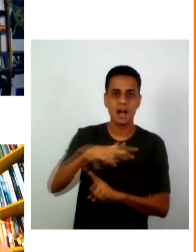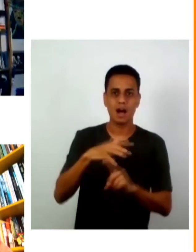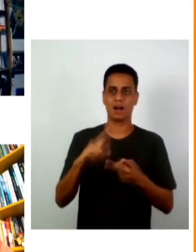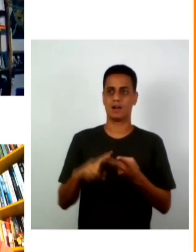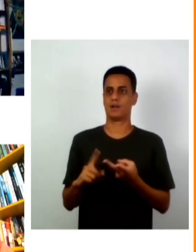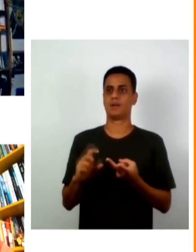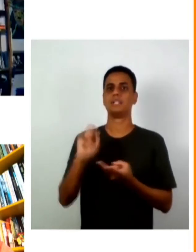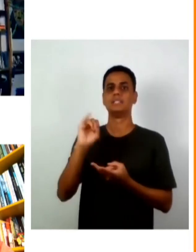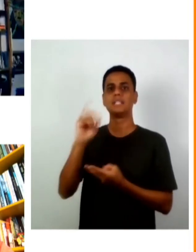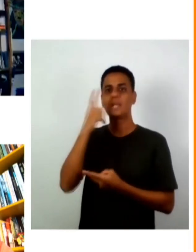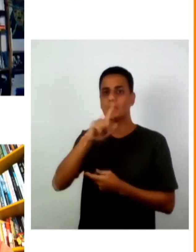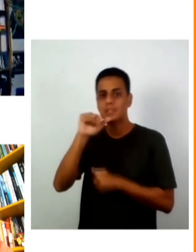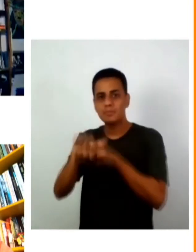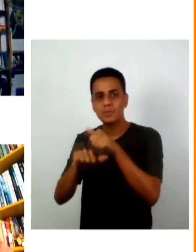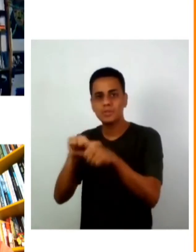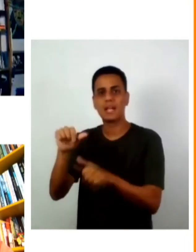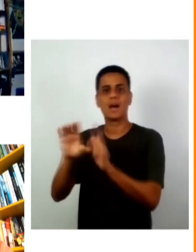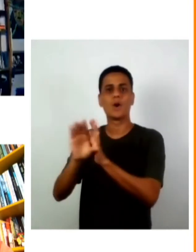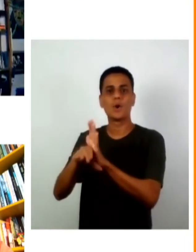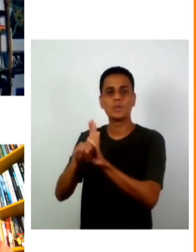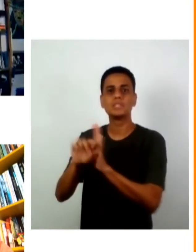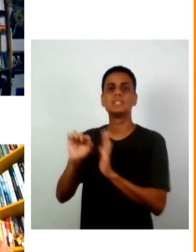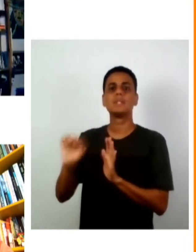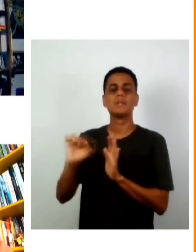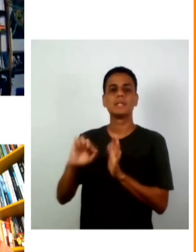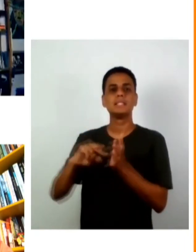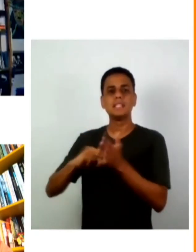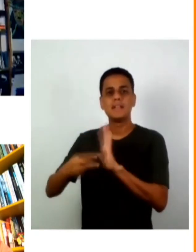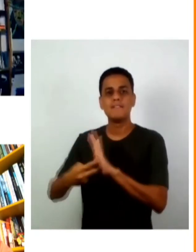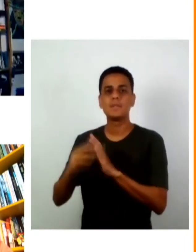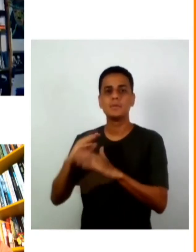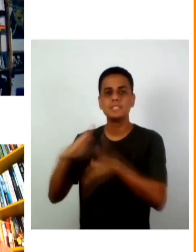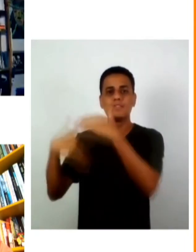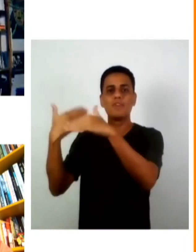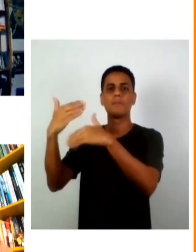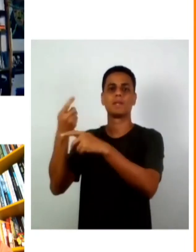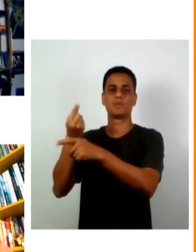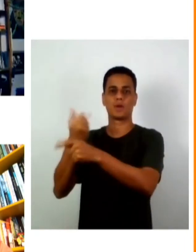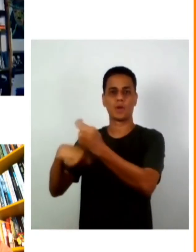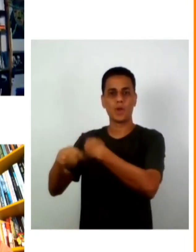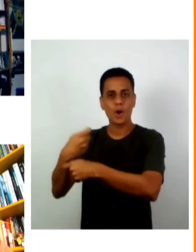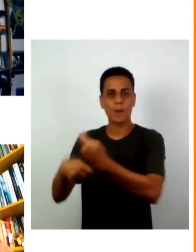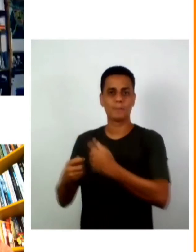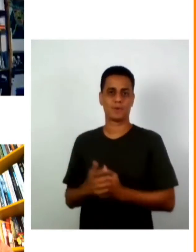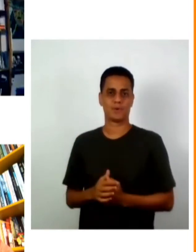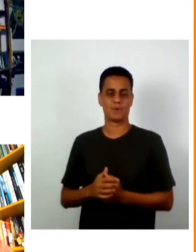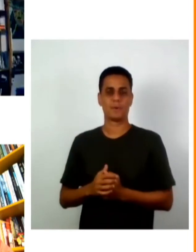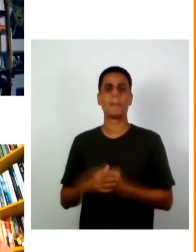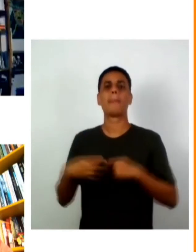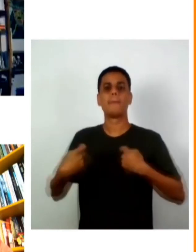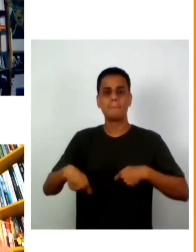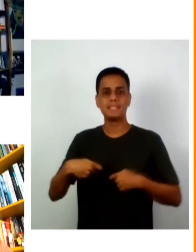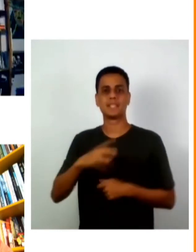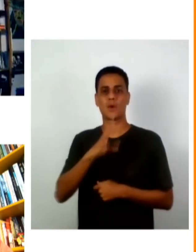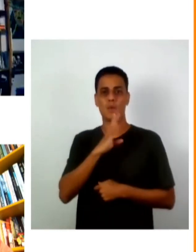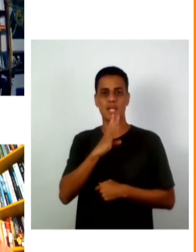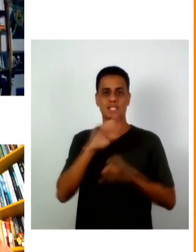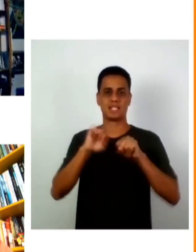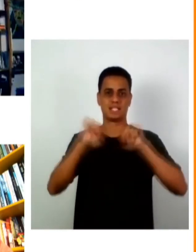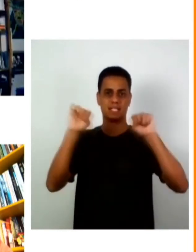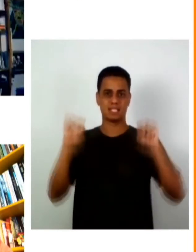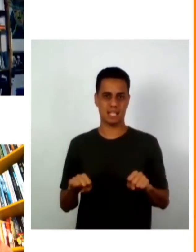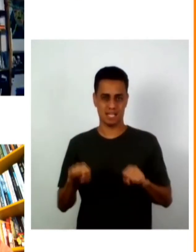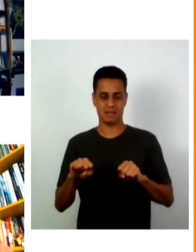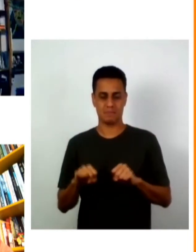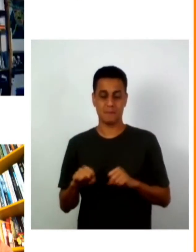de segurança nacional ou mudamos o conceito do desenvolvimento econômico porque é o conhecimento